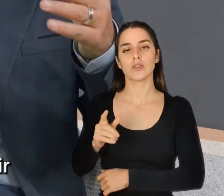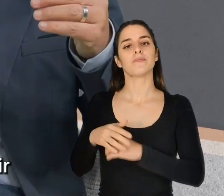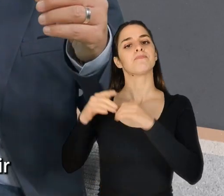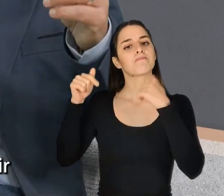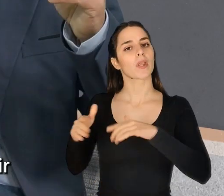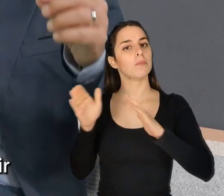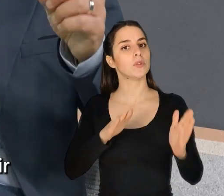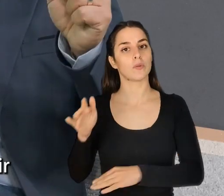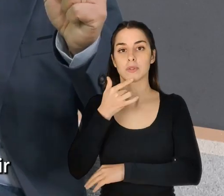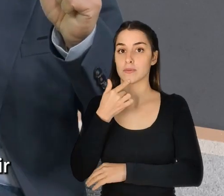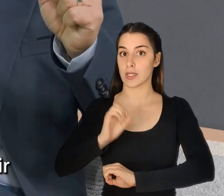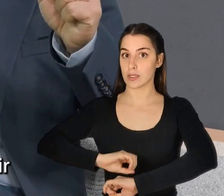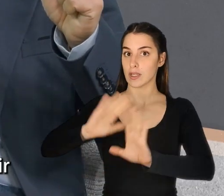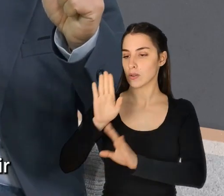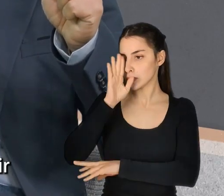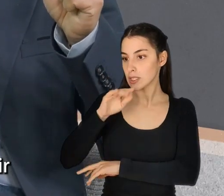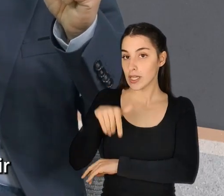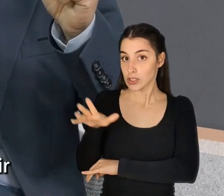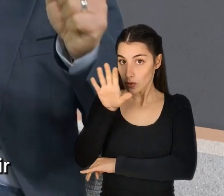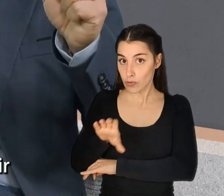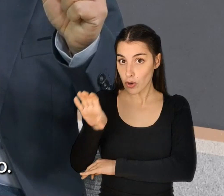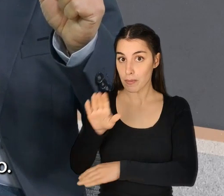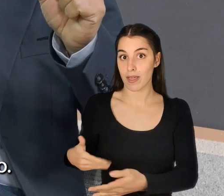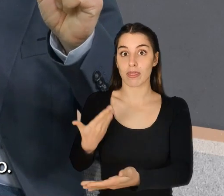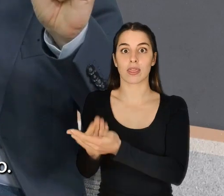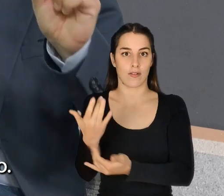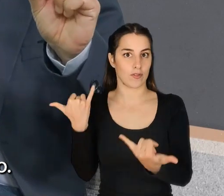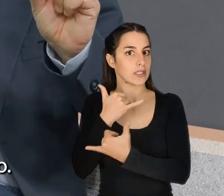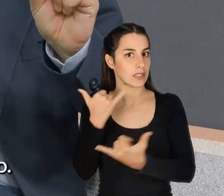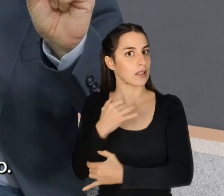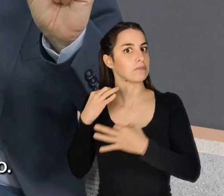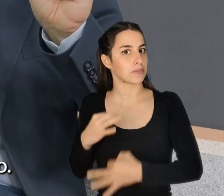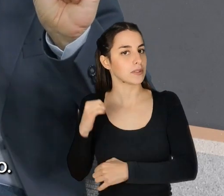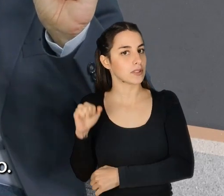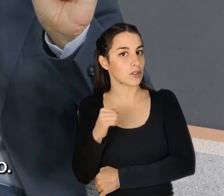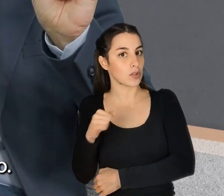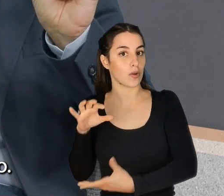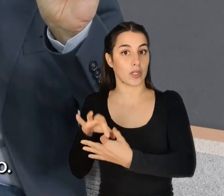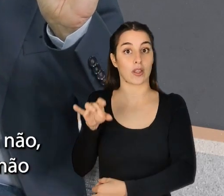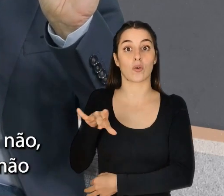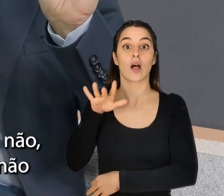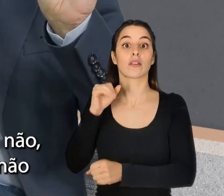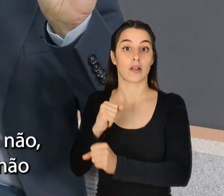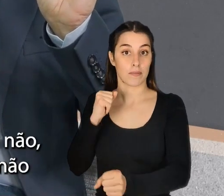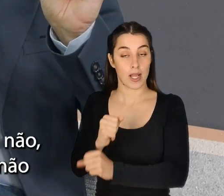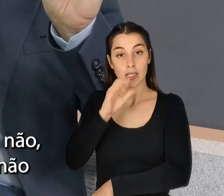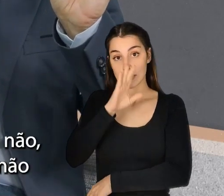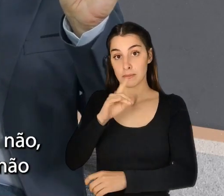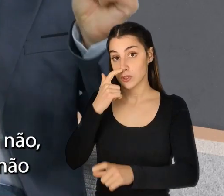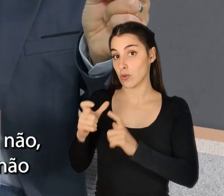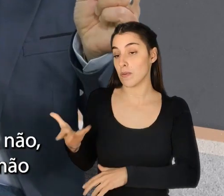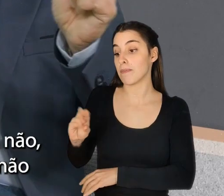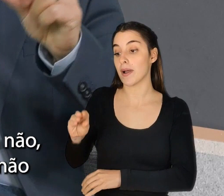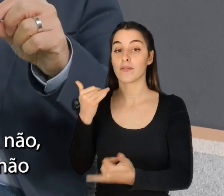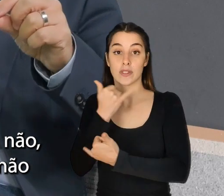perceber se esta é uma das formas de garantir então essa mesma felicidade das pessoas no seu local de trabalho e se as pessoas que são